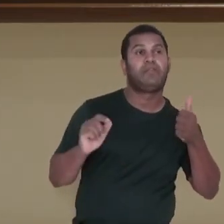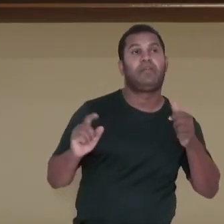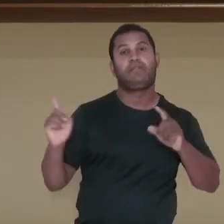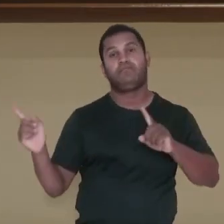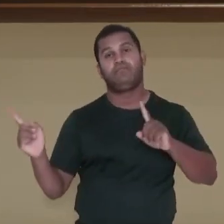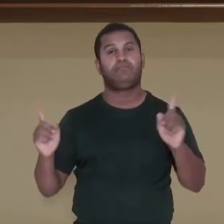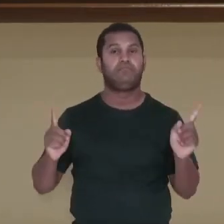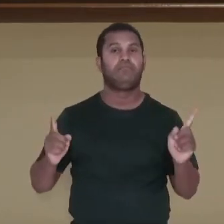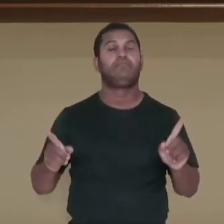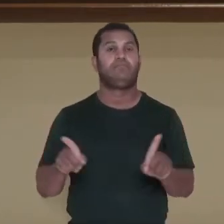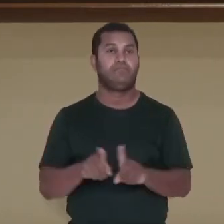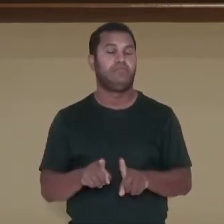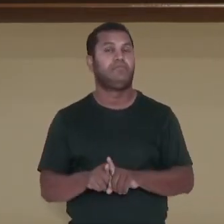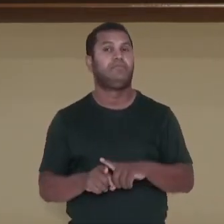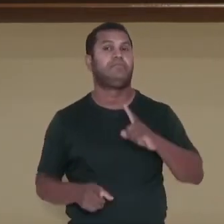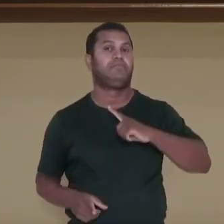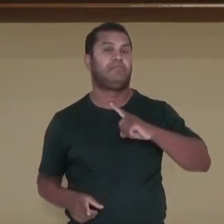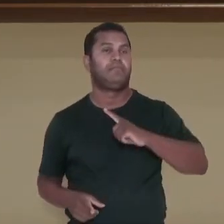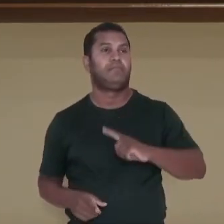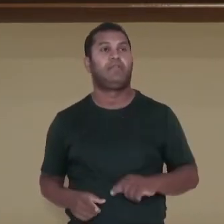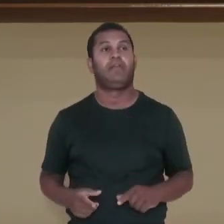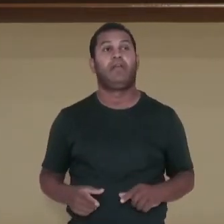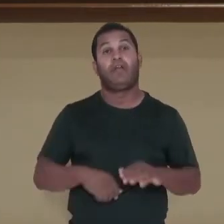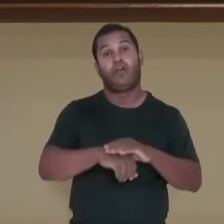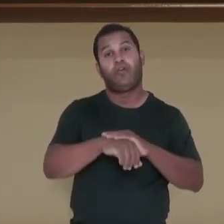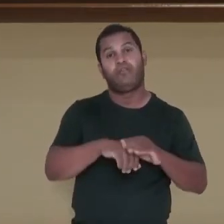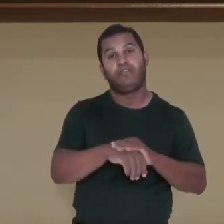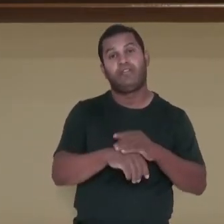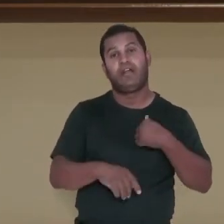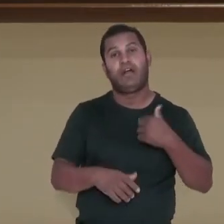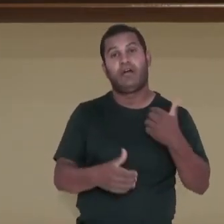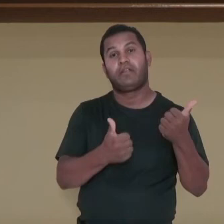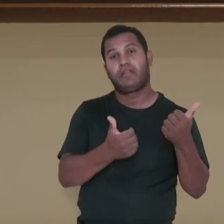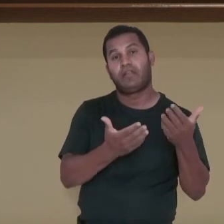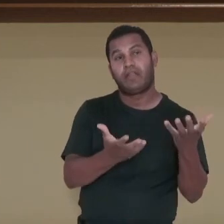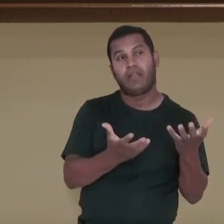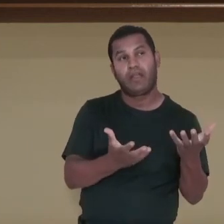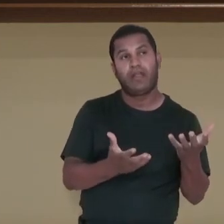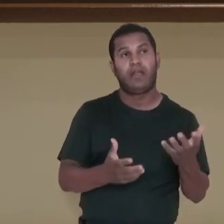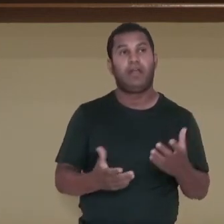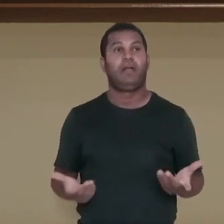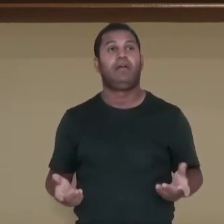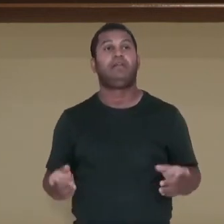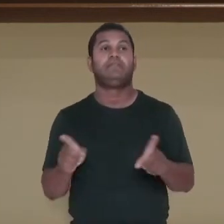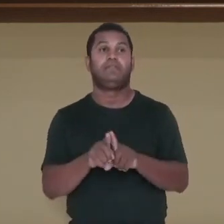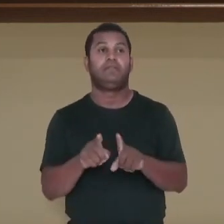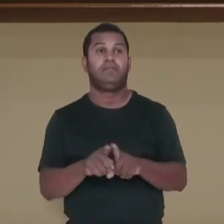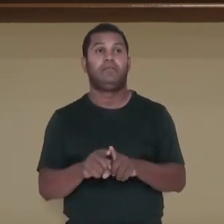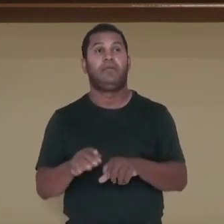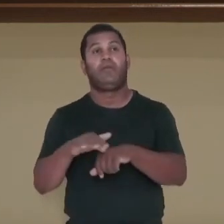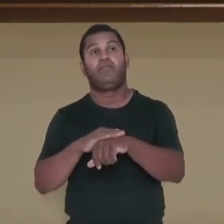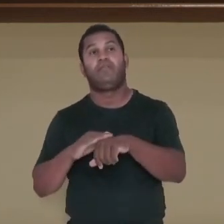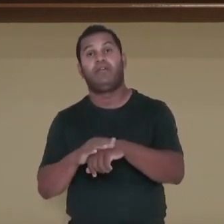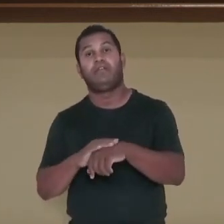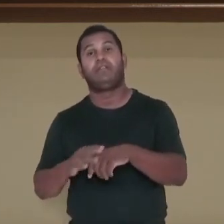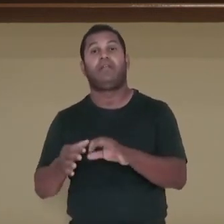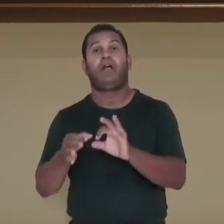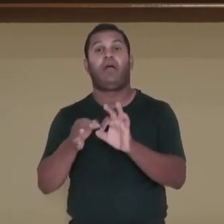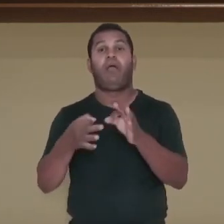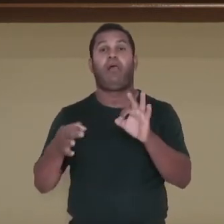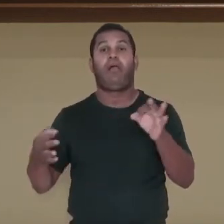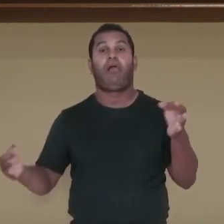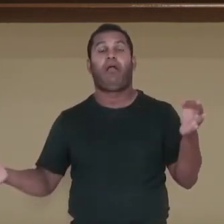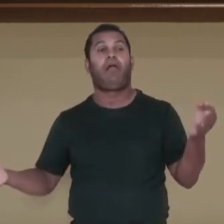suas vidas. Conversar a qualquer hora, distanciamento social em tempos de problemas de saúde pública. São pontos positivos do uso de